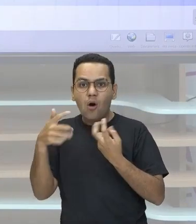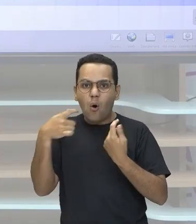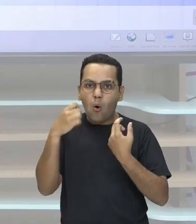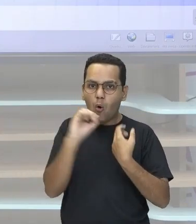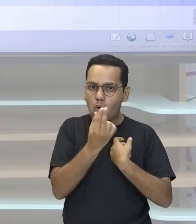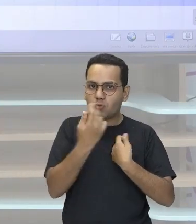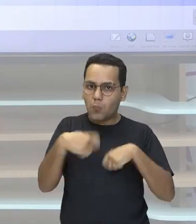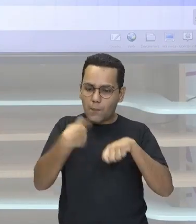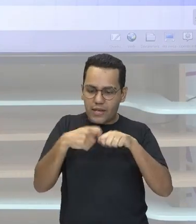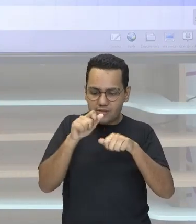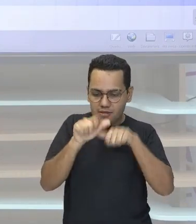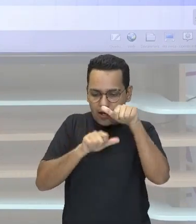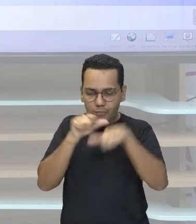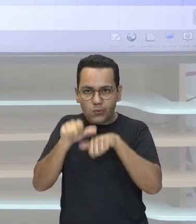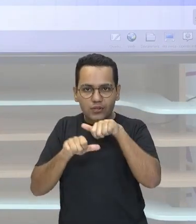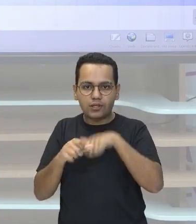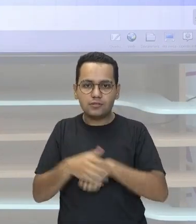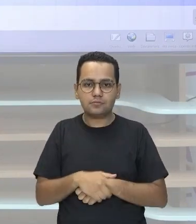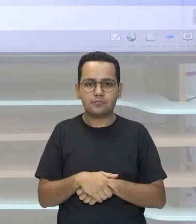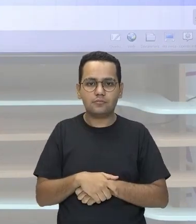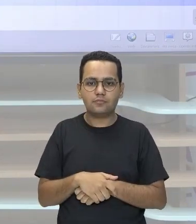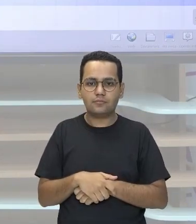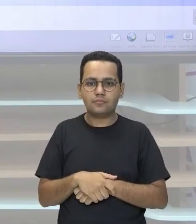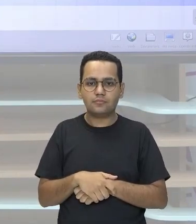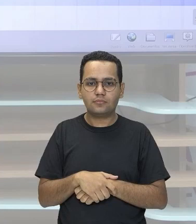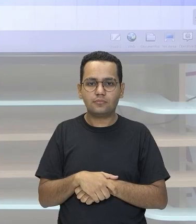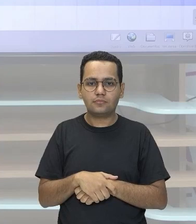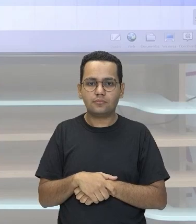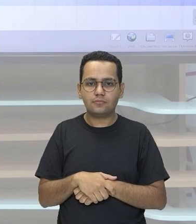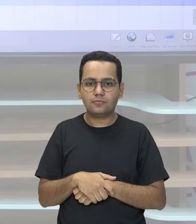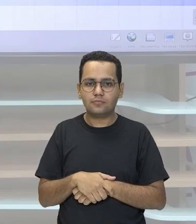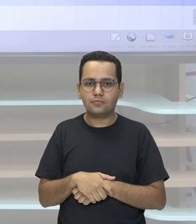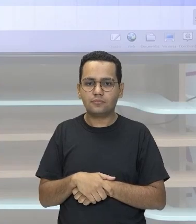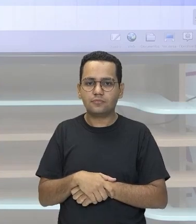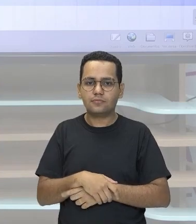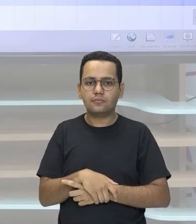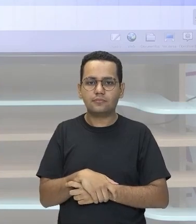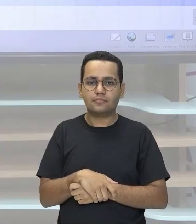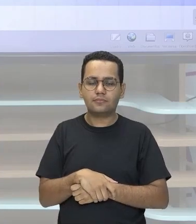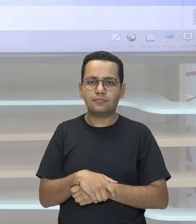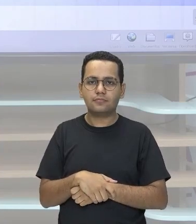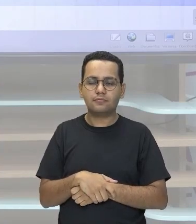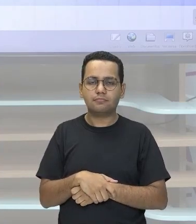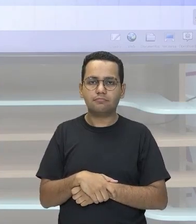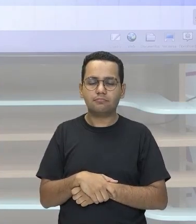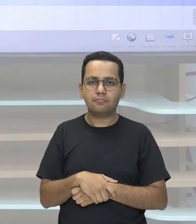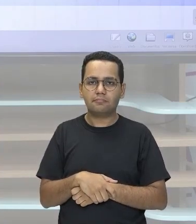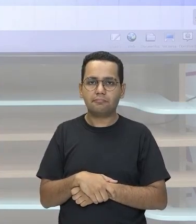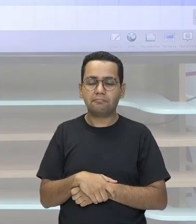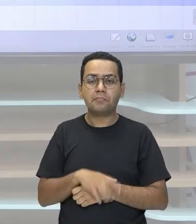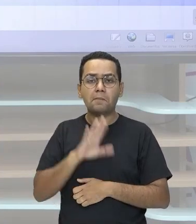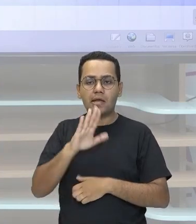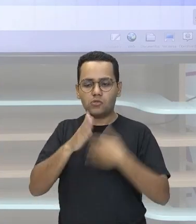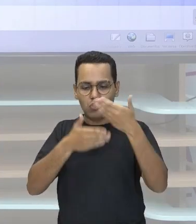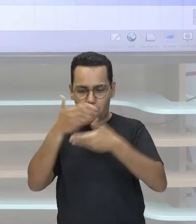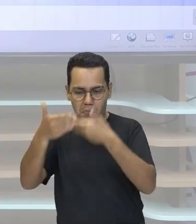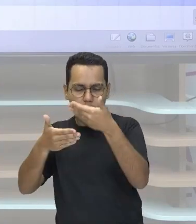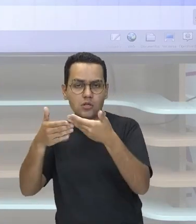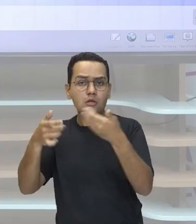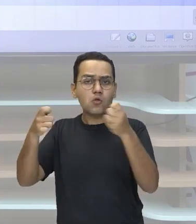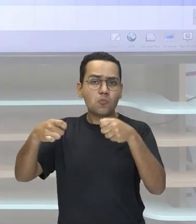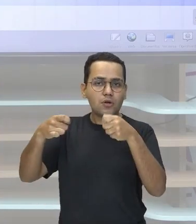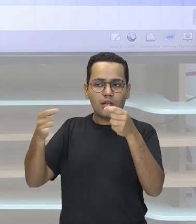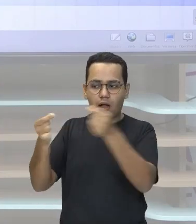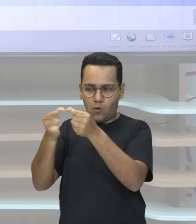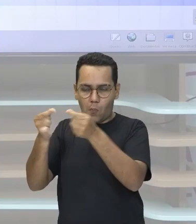vezes Você poderá estar Em notação científica E às vezes Você poderá Não estar Então vamos